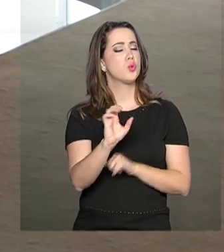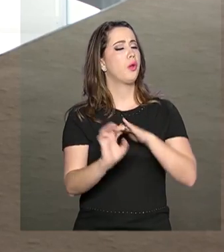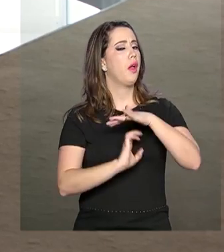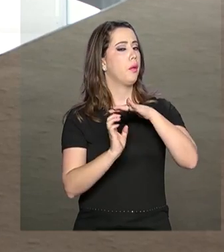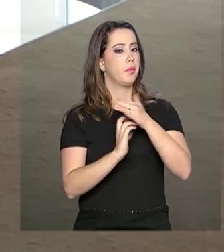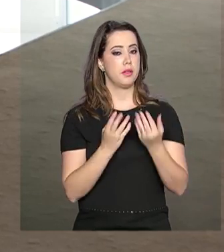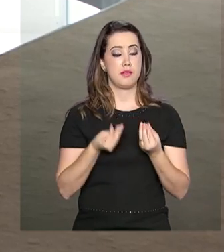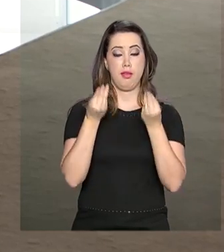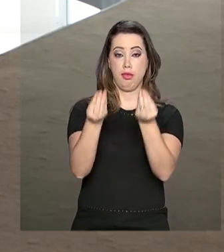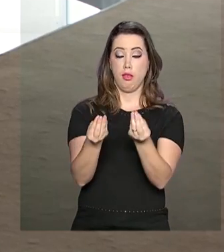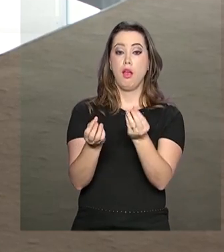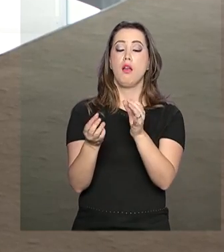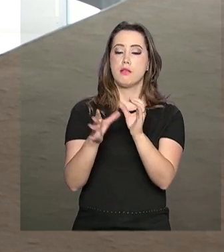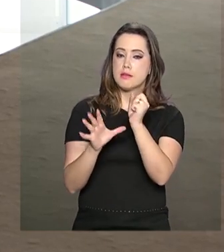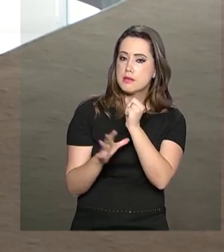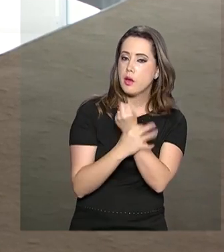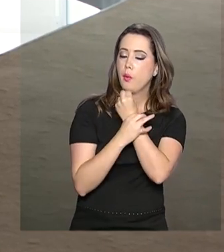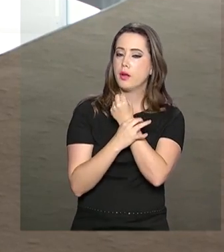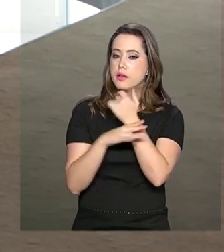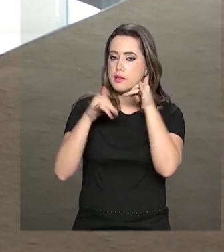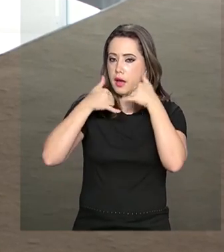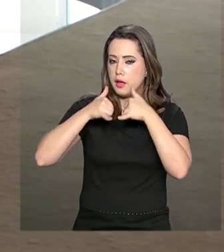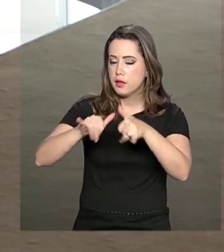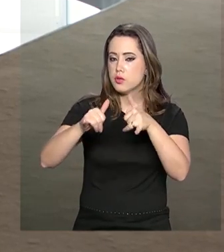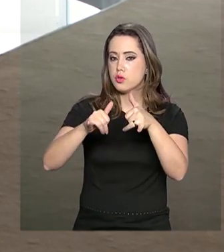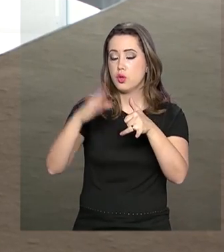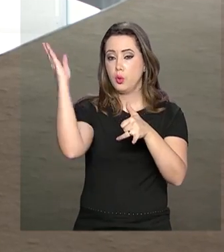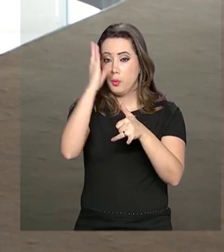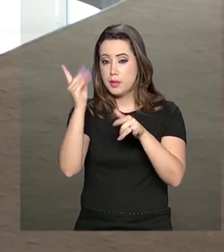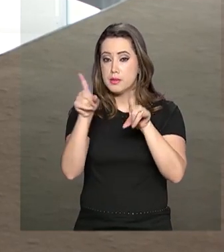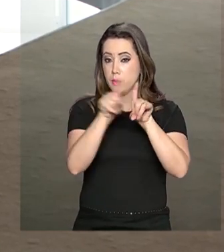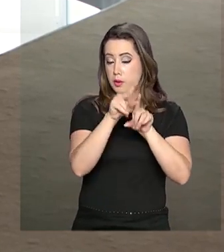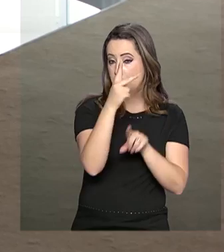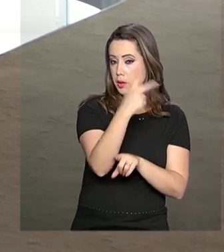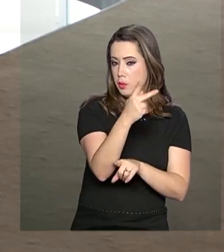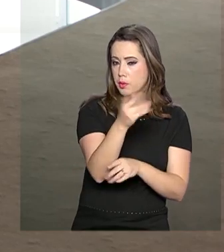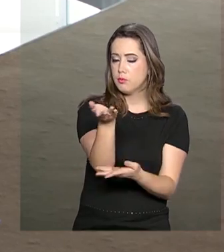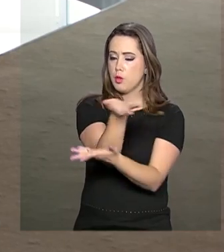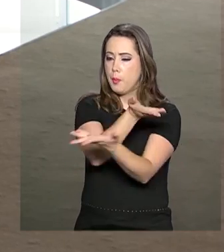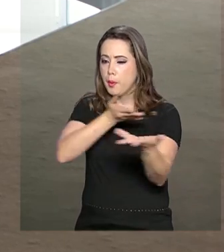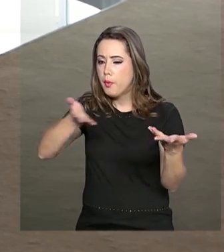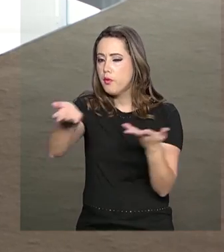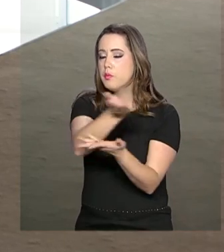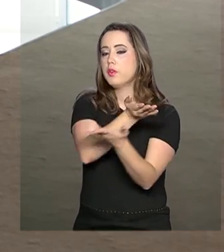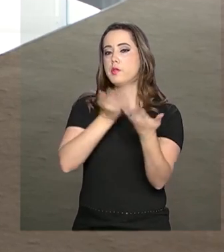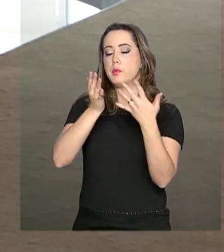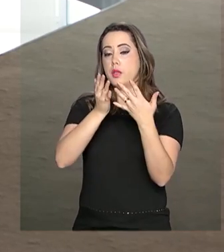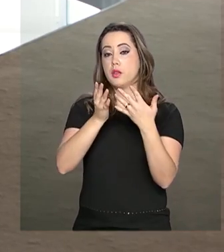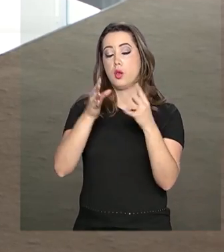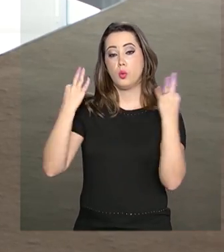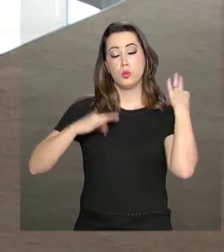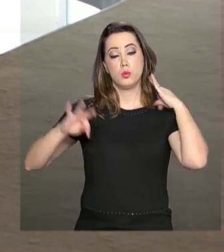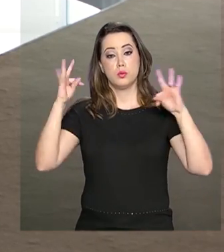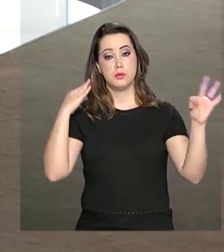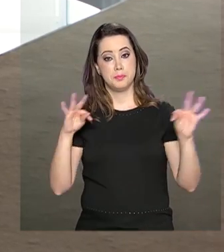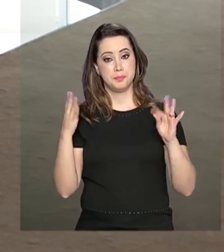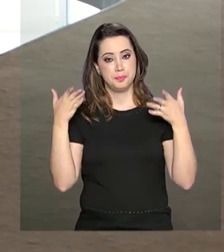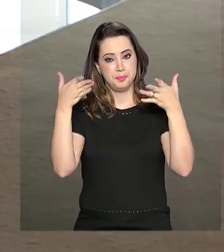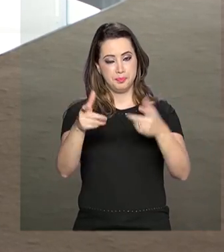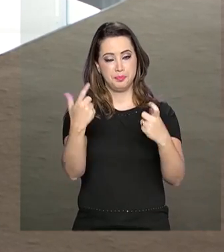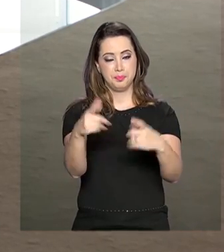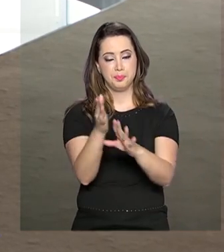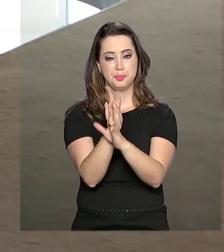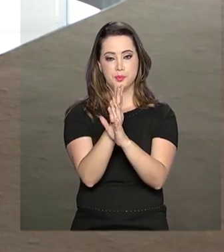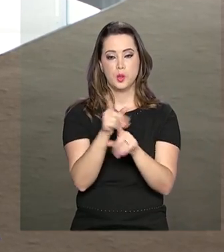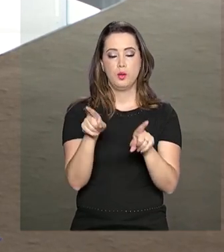no Brasil e no Paraguai, Itaipu movimenta a economia e o turismo na região. Quem foi lá participar dessa cerimônia de